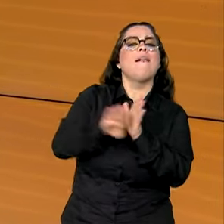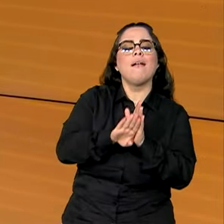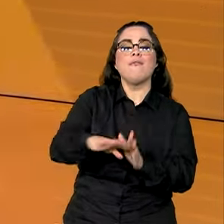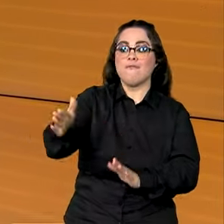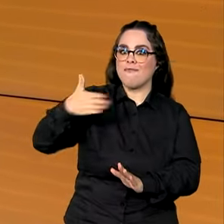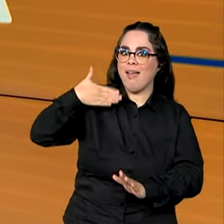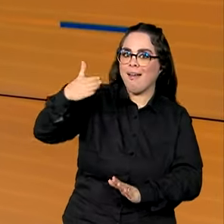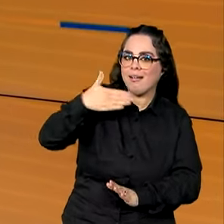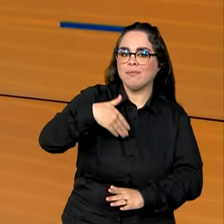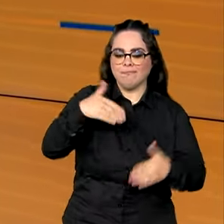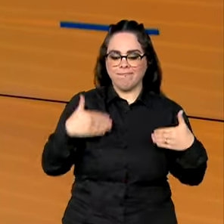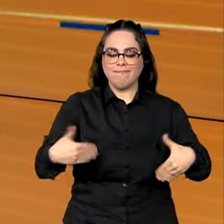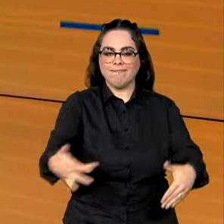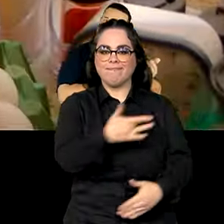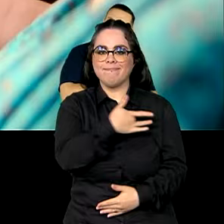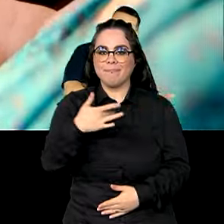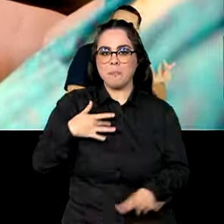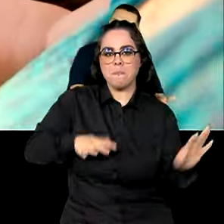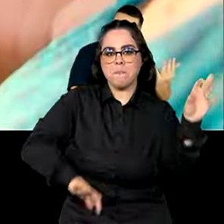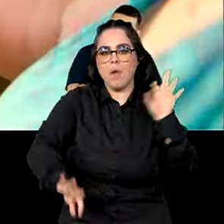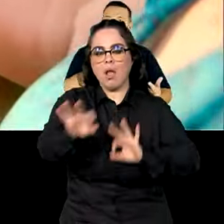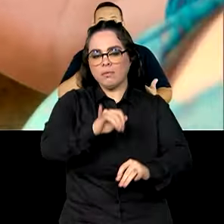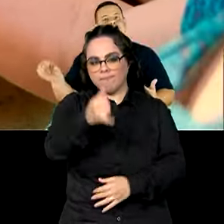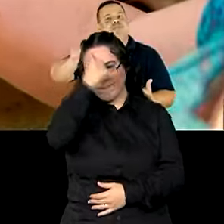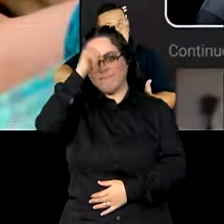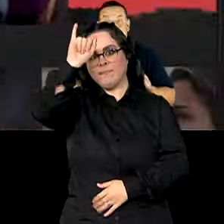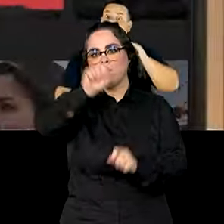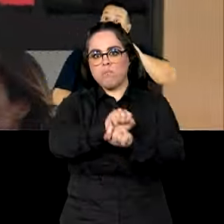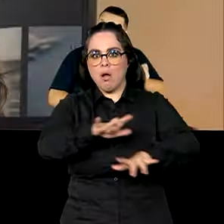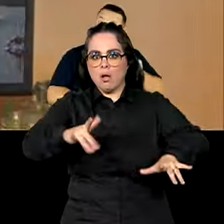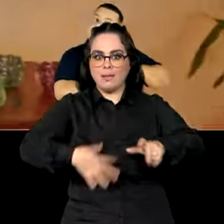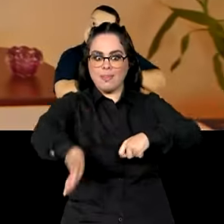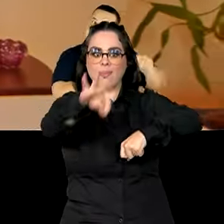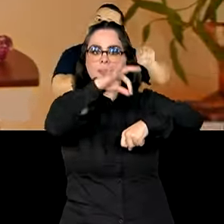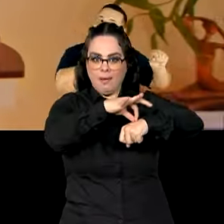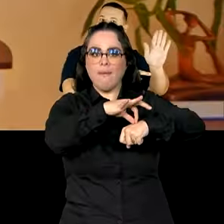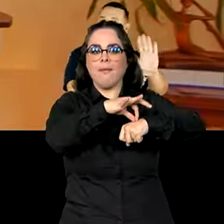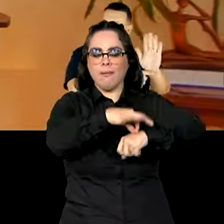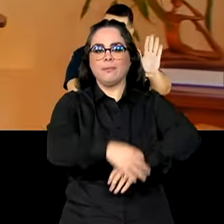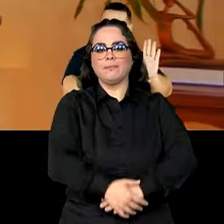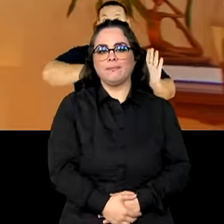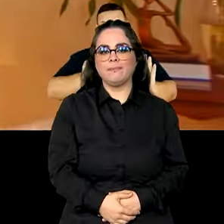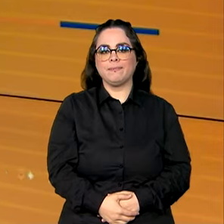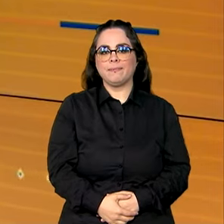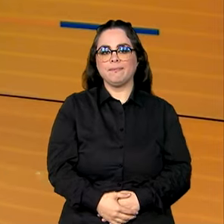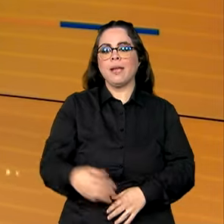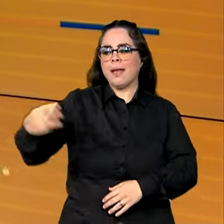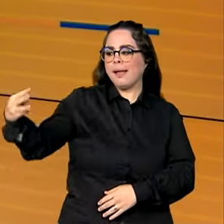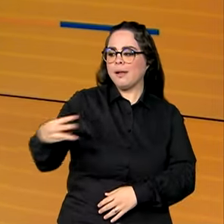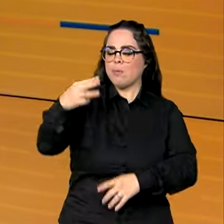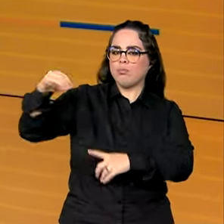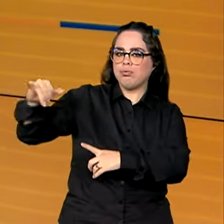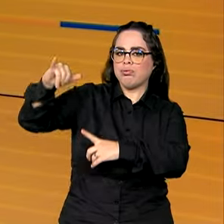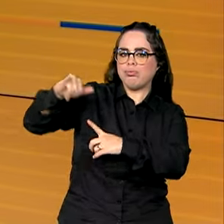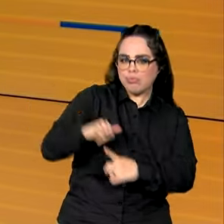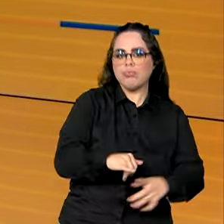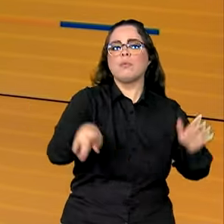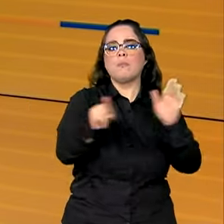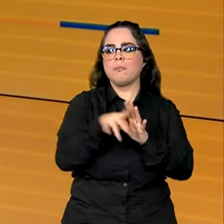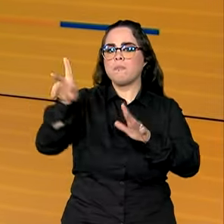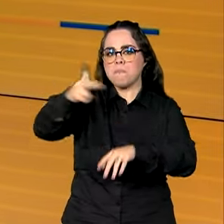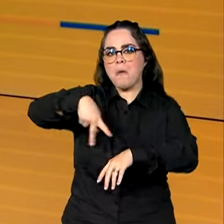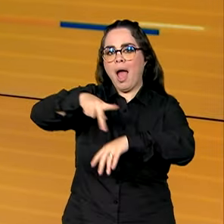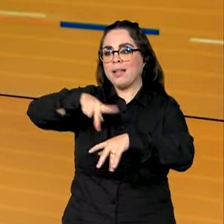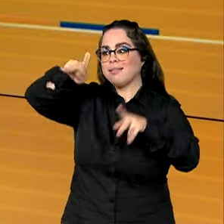verão, Ministério da Saúde se prepara para evitar uma nova escalada da dengue. E o terceiro voo de repatriação já